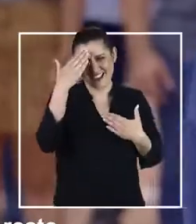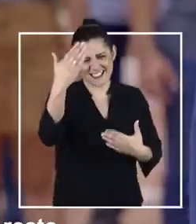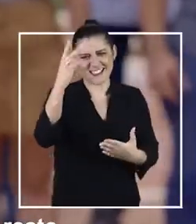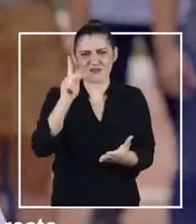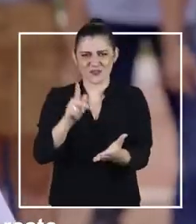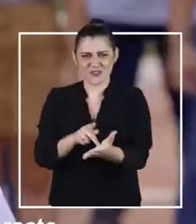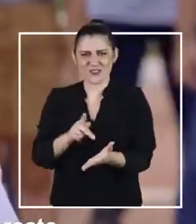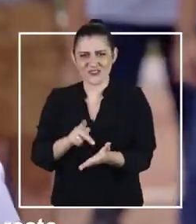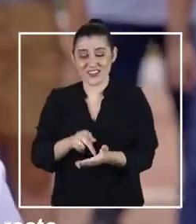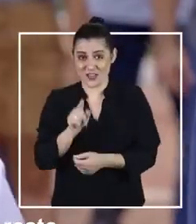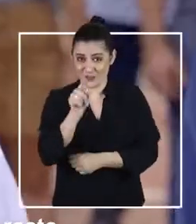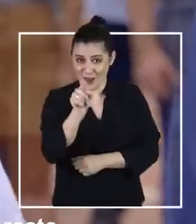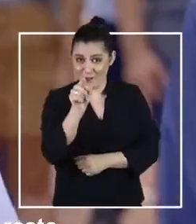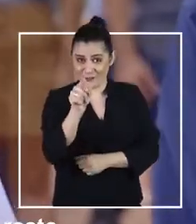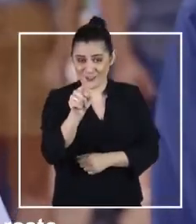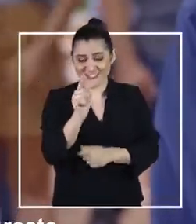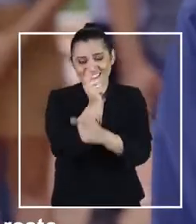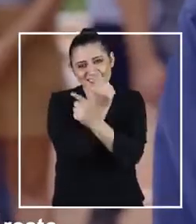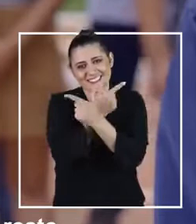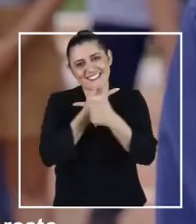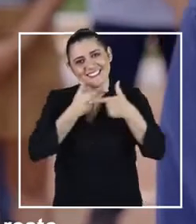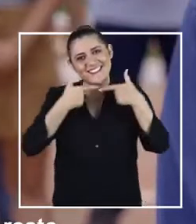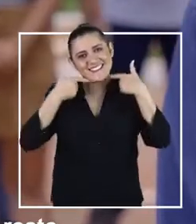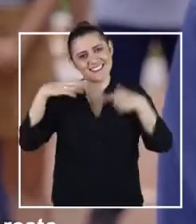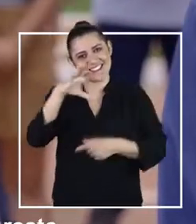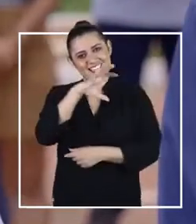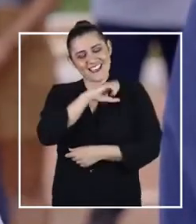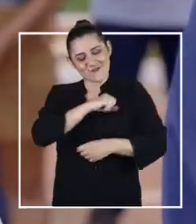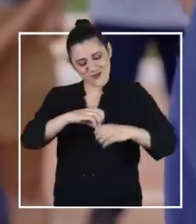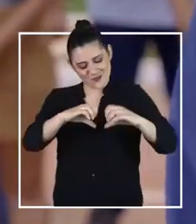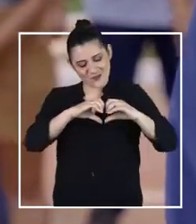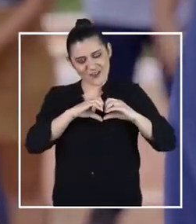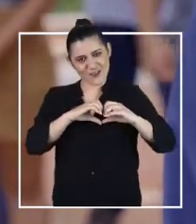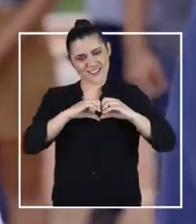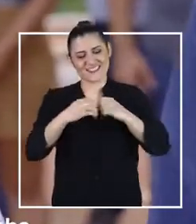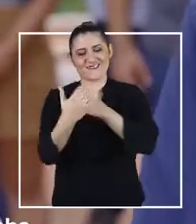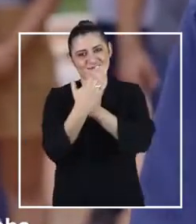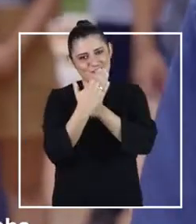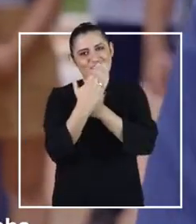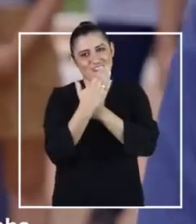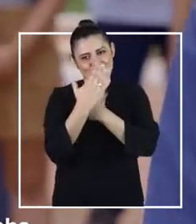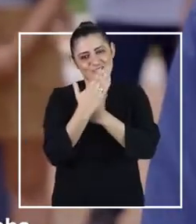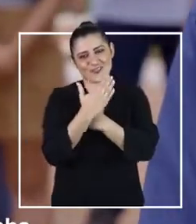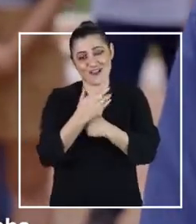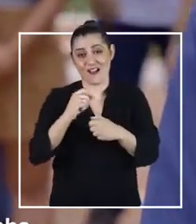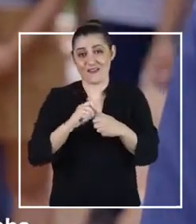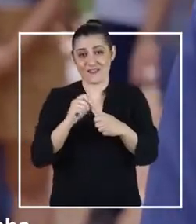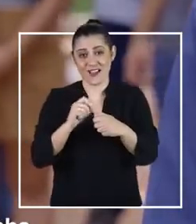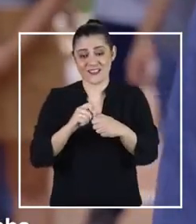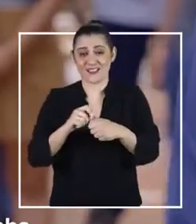Agradecemos profundamente a você que com sorriso no rosto e amor no coração, nos ajudou a